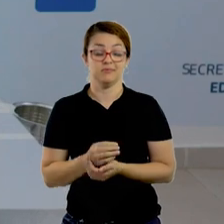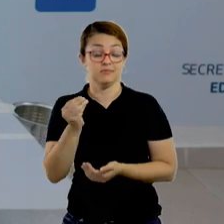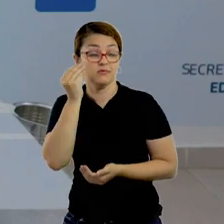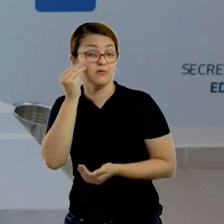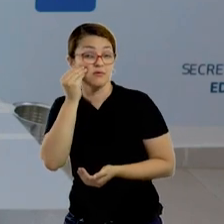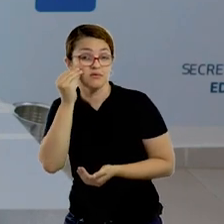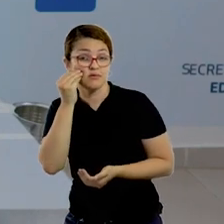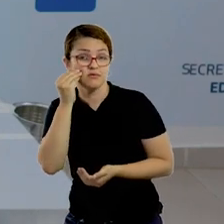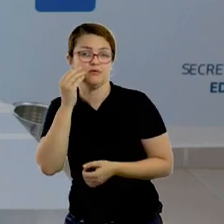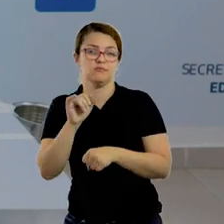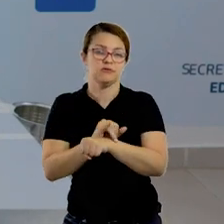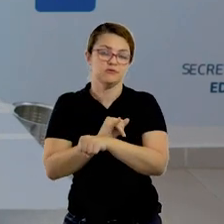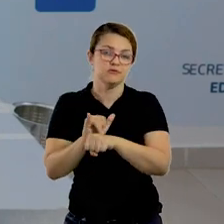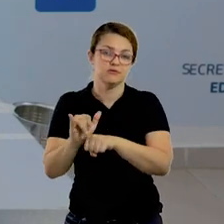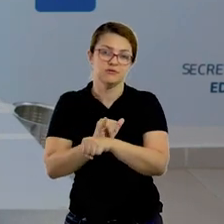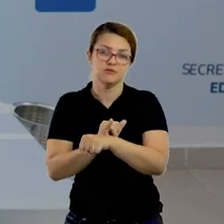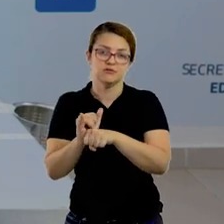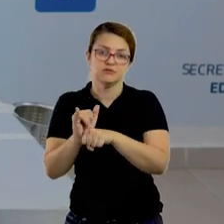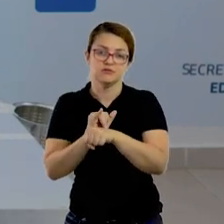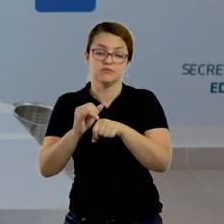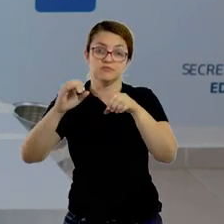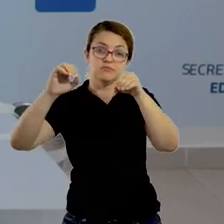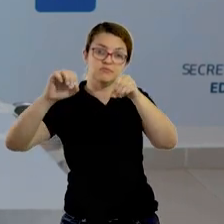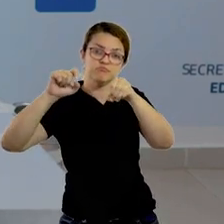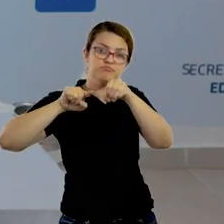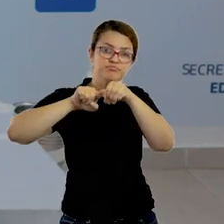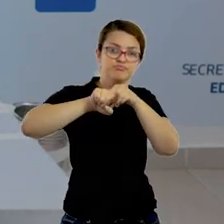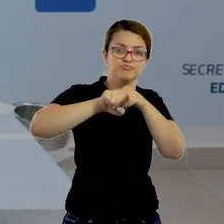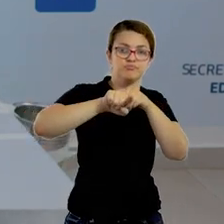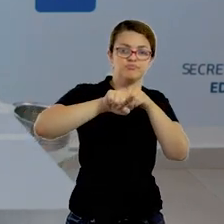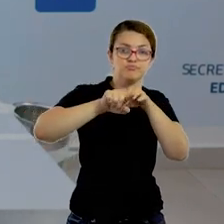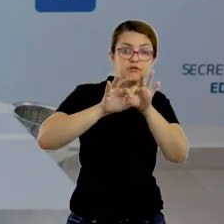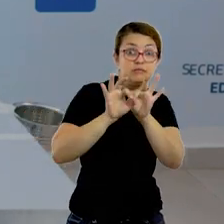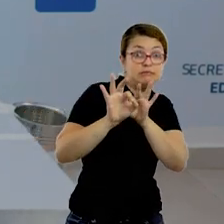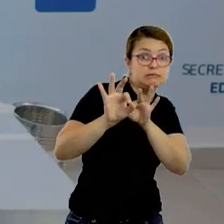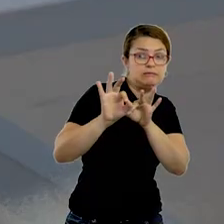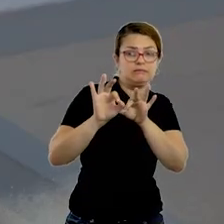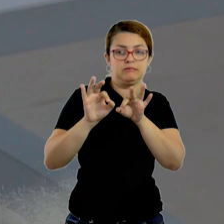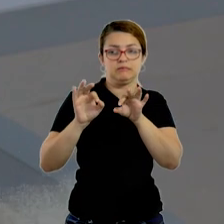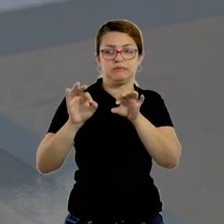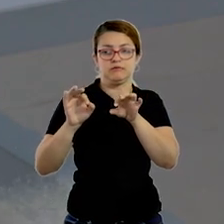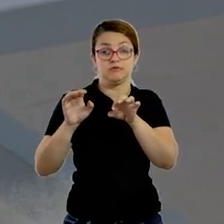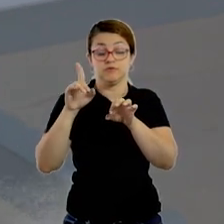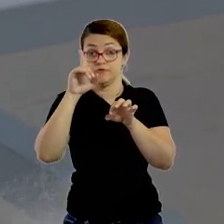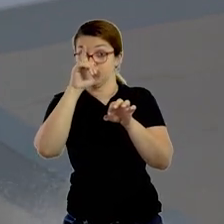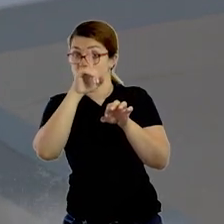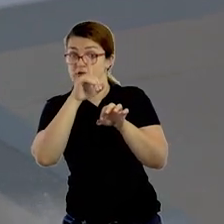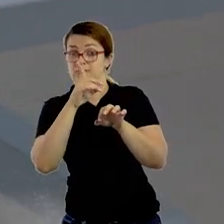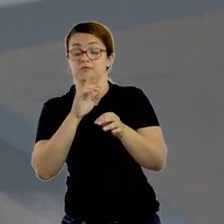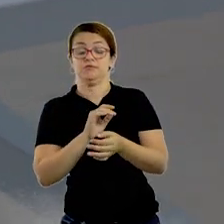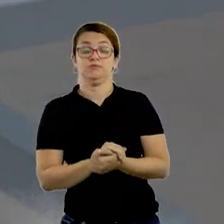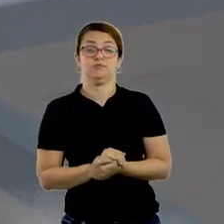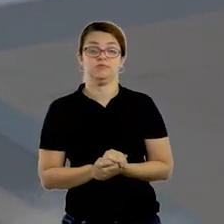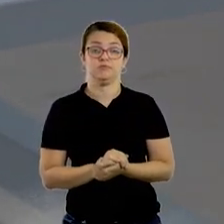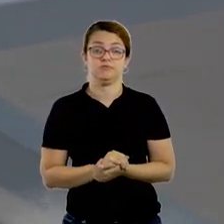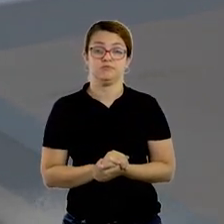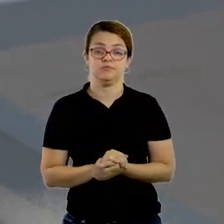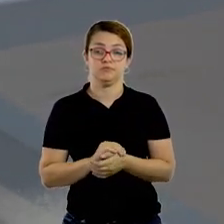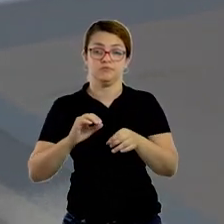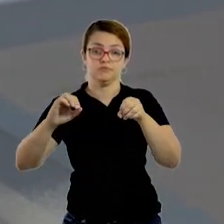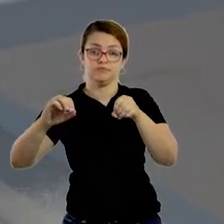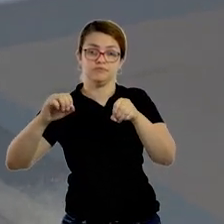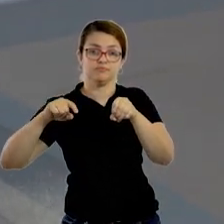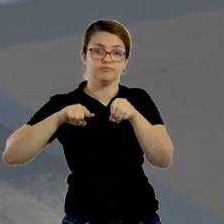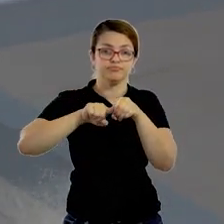ele tem que tentar fazer uma estratégia com que as tampinhas não fiquem tão próximas, dificultando que ela passe no meio entre